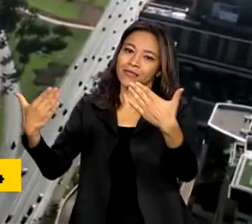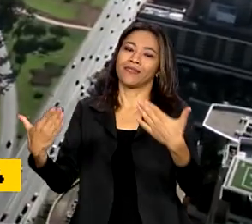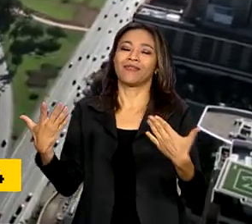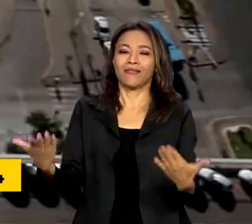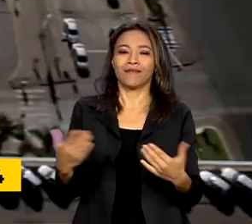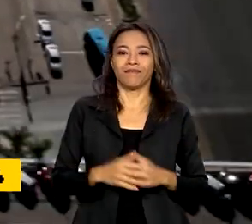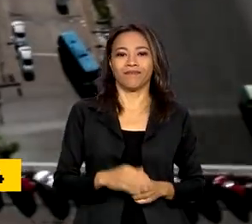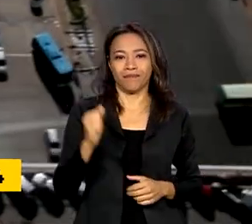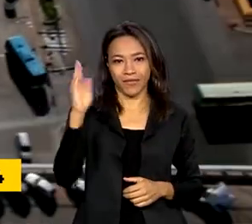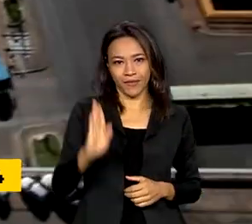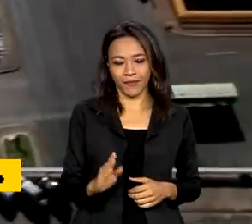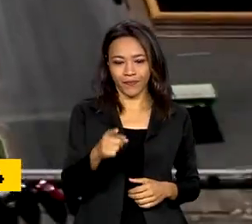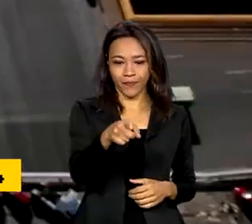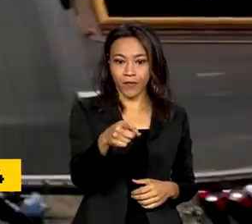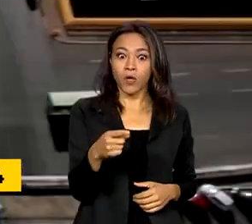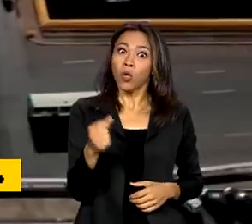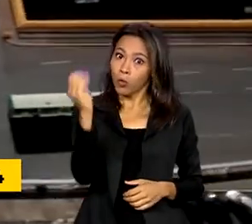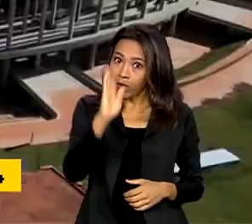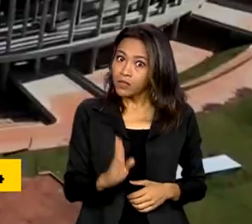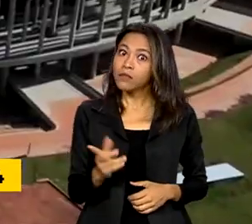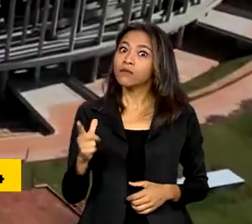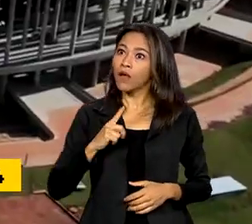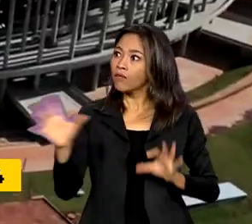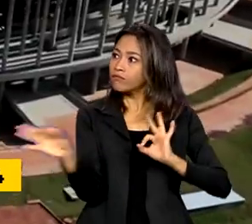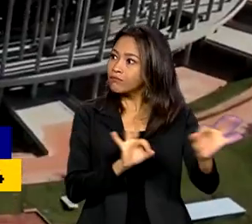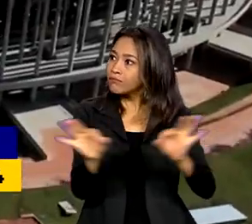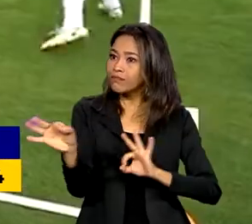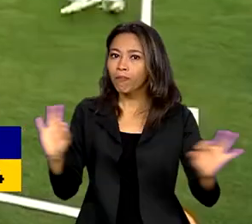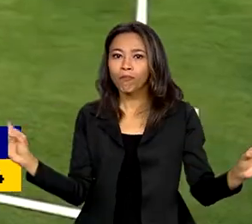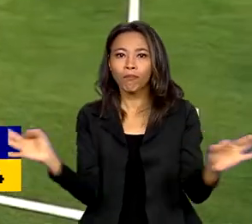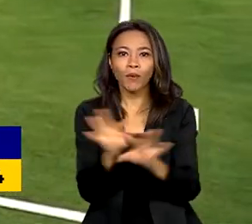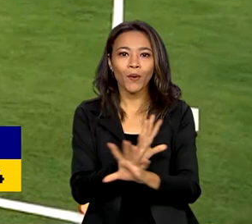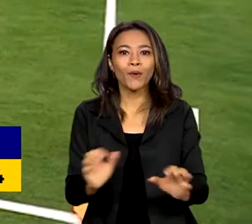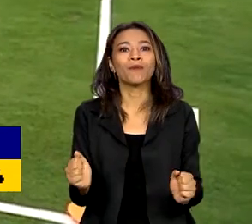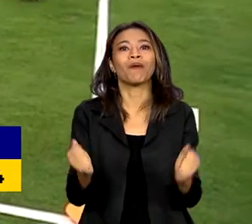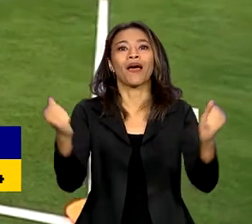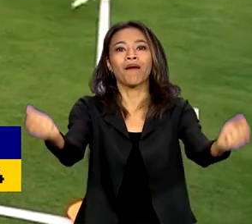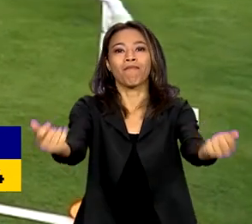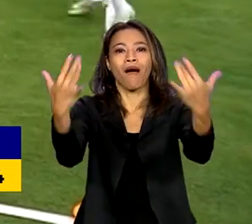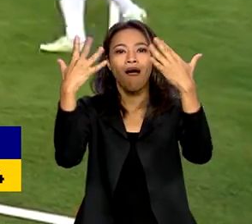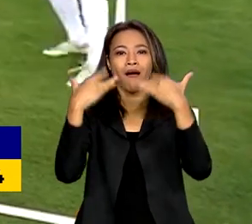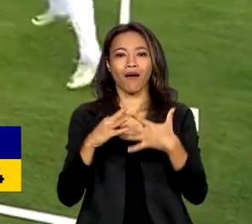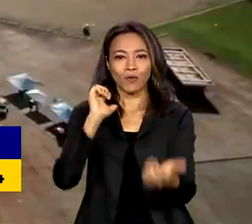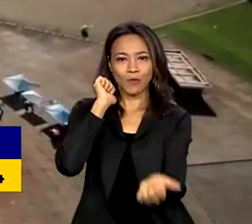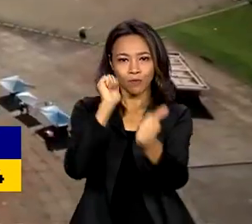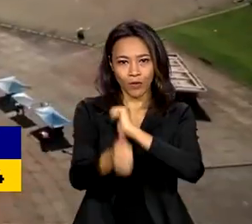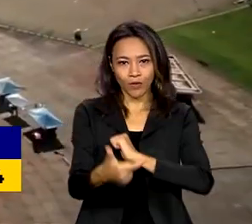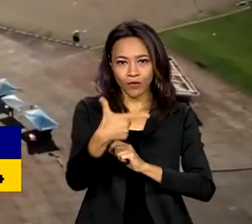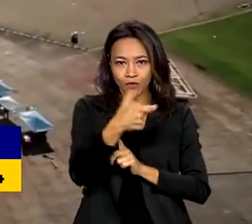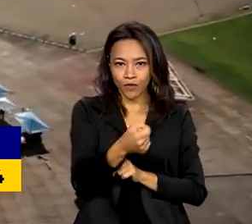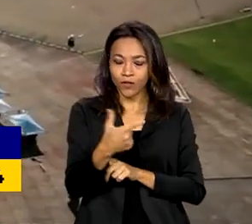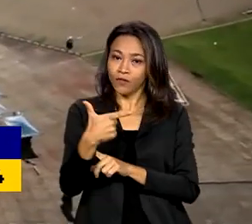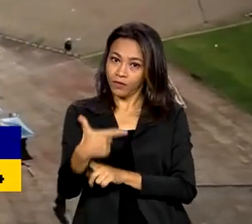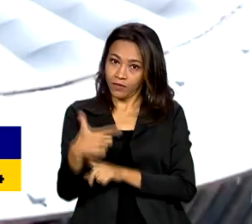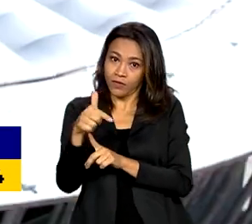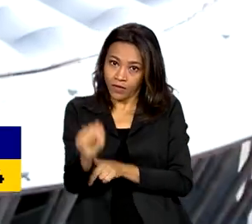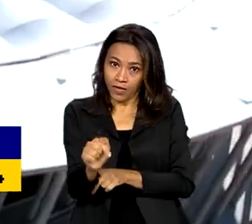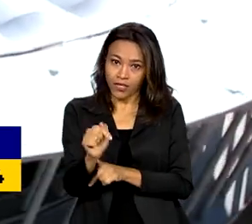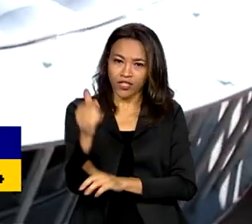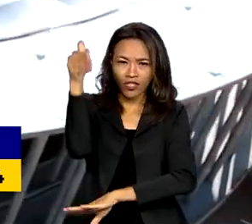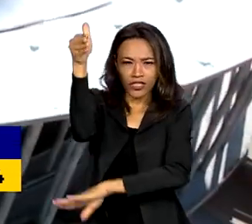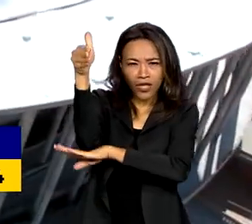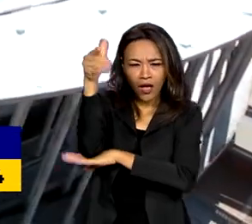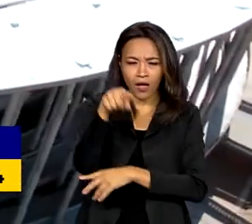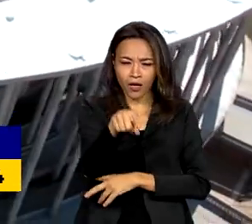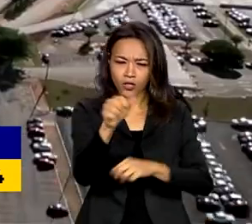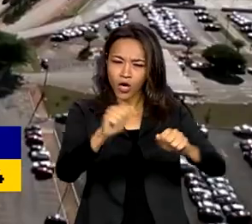O Brasil saiu na frente e já está pronto para receber a Copa do Mundo de Futebol Feminino em 2027. Com os estádios, hotéis e